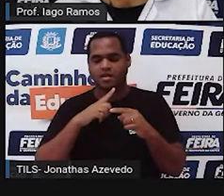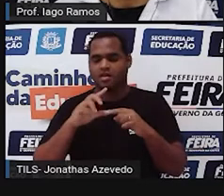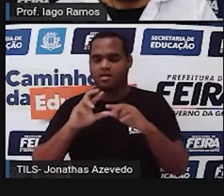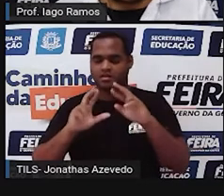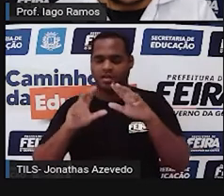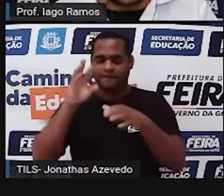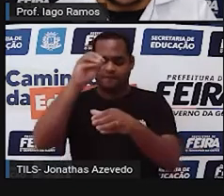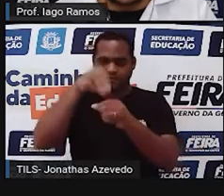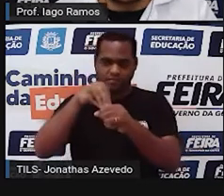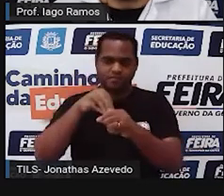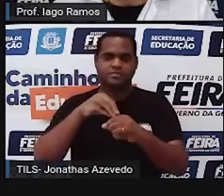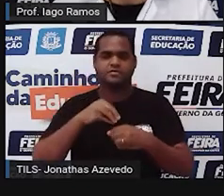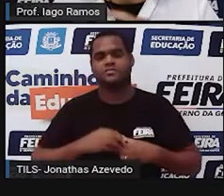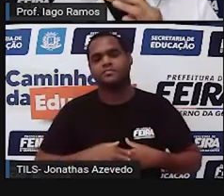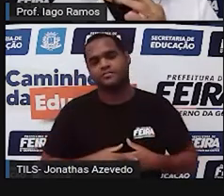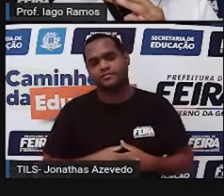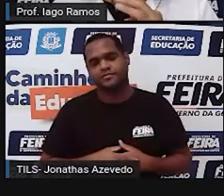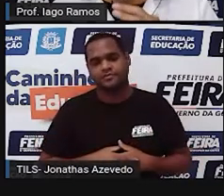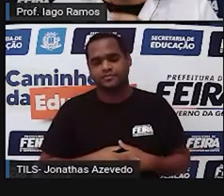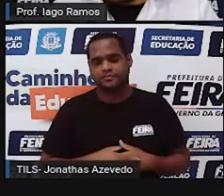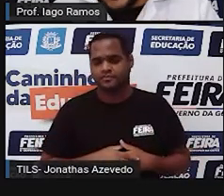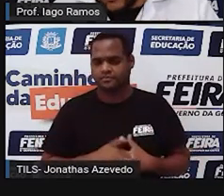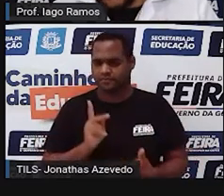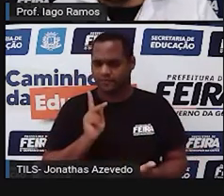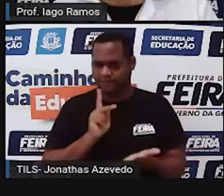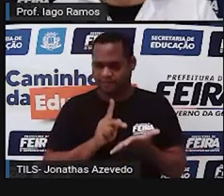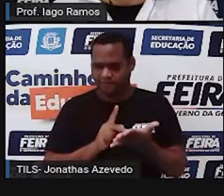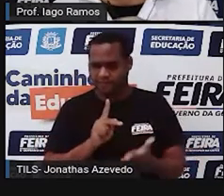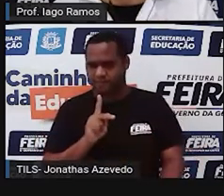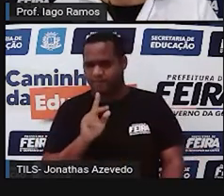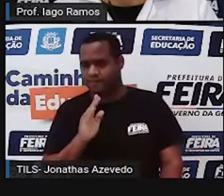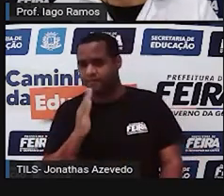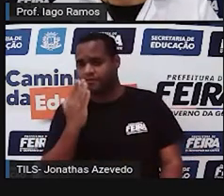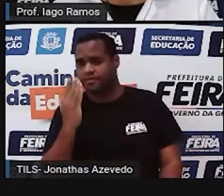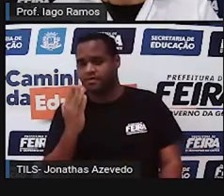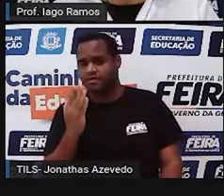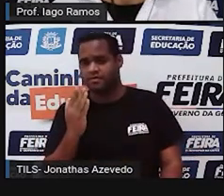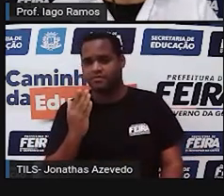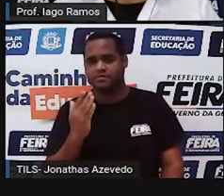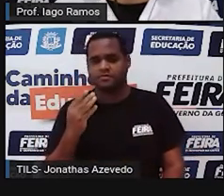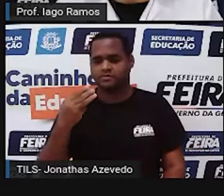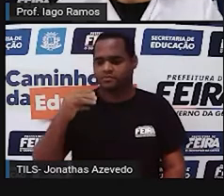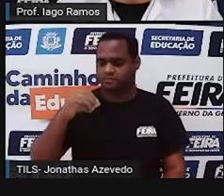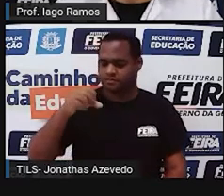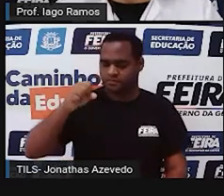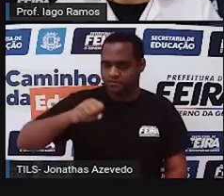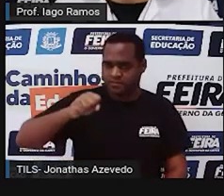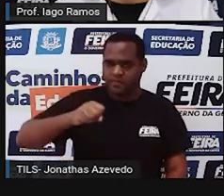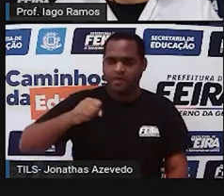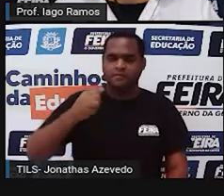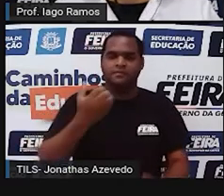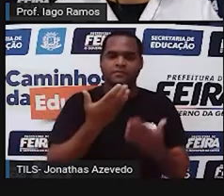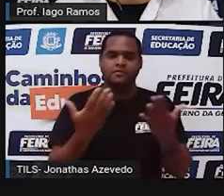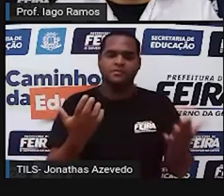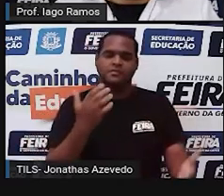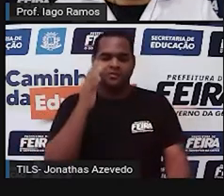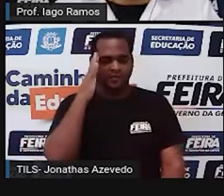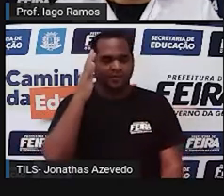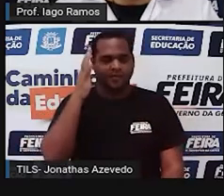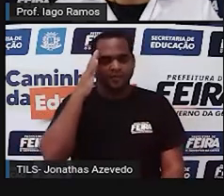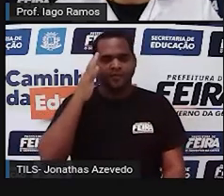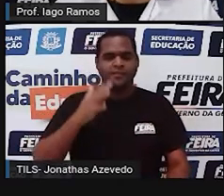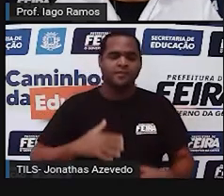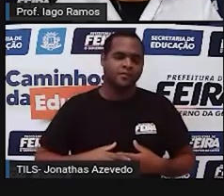internos. Isso é verdadeiro ou isso é falso? Eu vou te dar 30 segundinhos para você pensar,